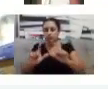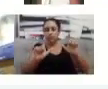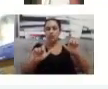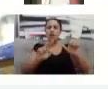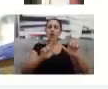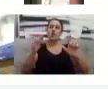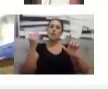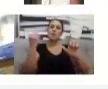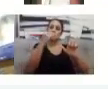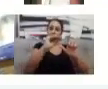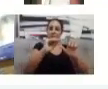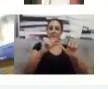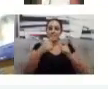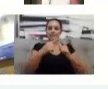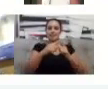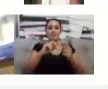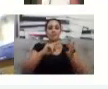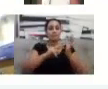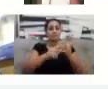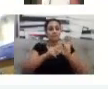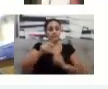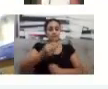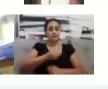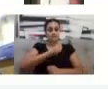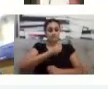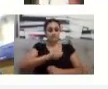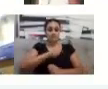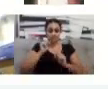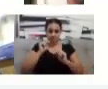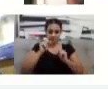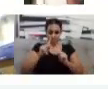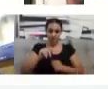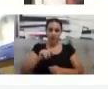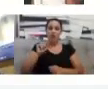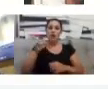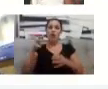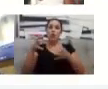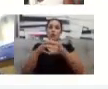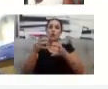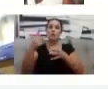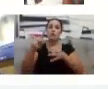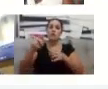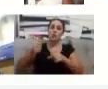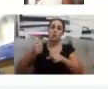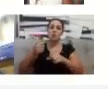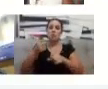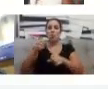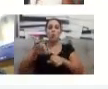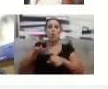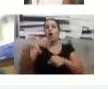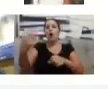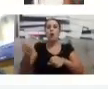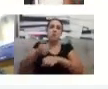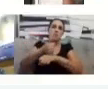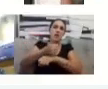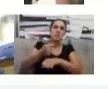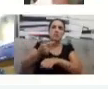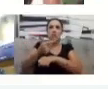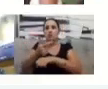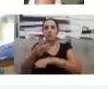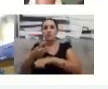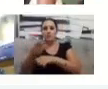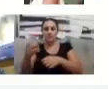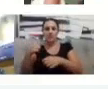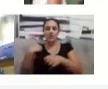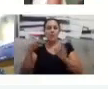vocês, parece que o pessoal está se organizando por período para colocar o nome na lista de presença. Ótimo, vocês estão arrasando, assim